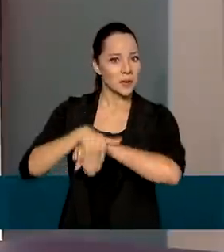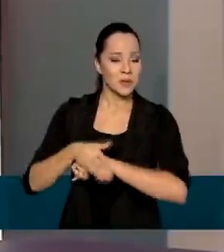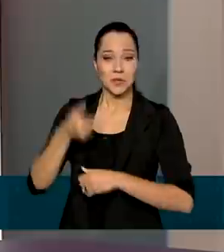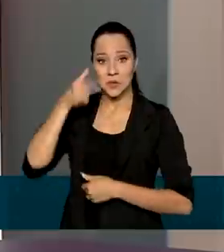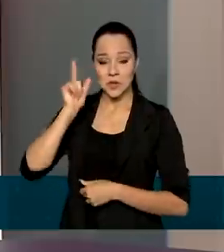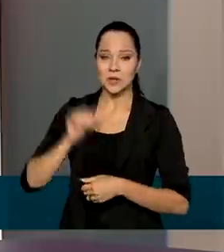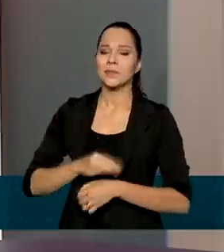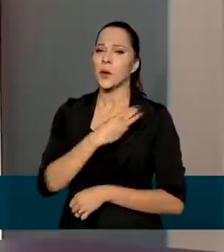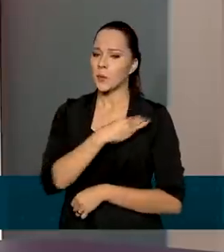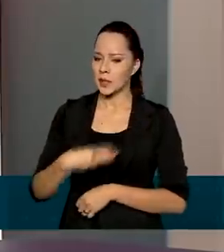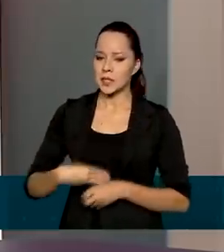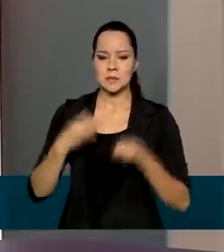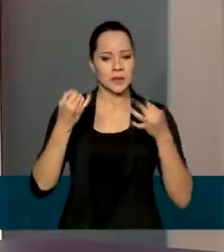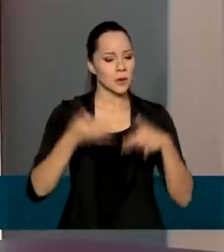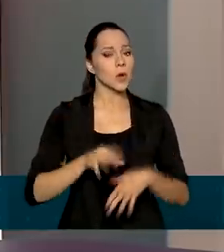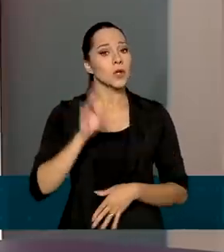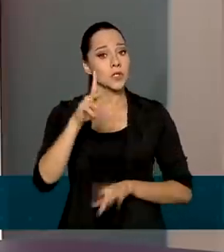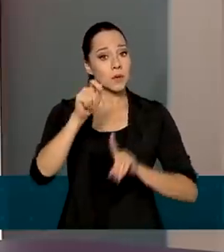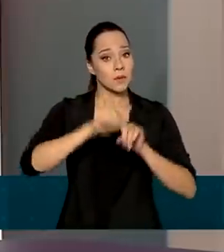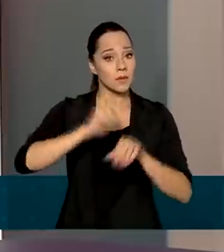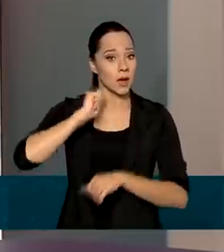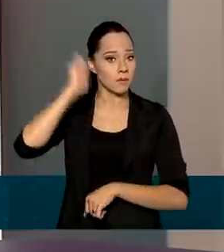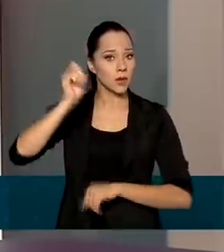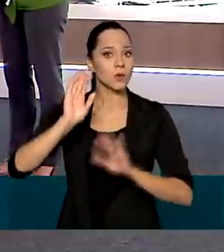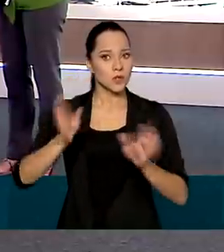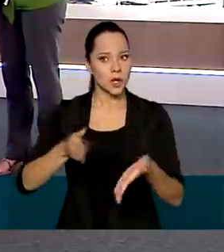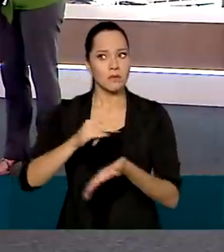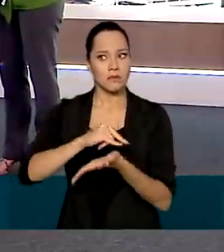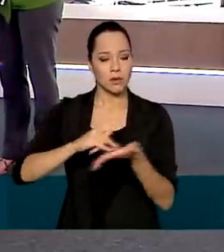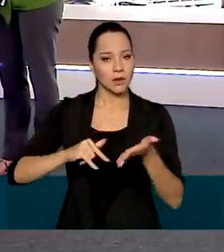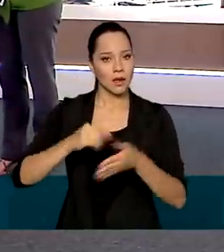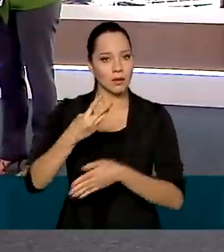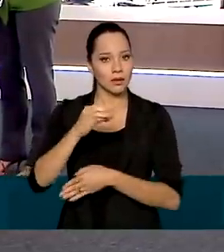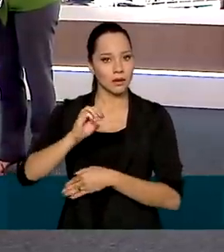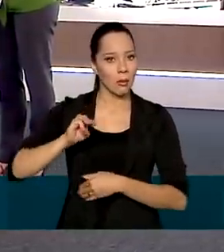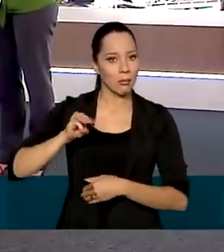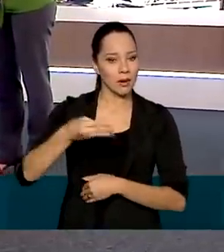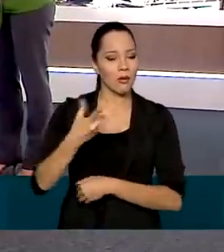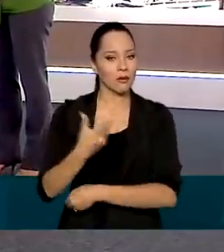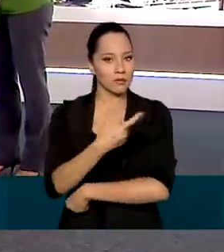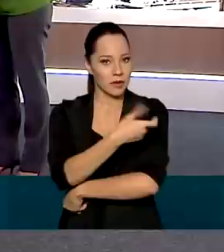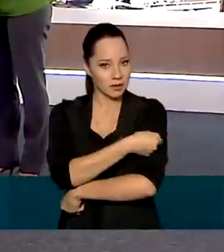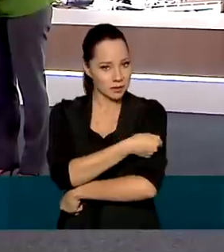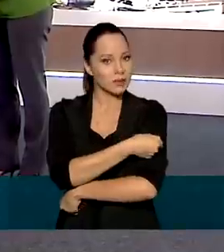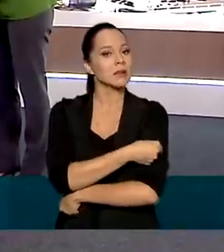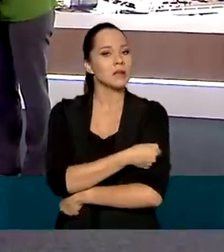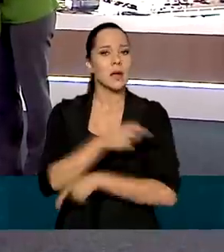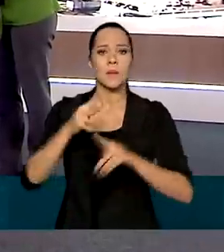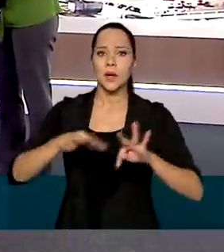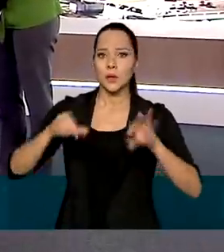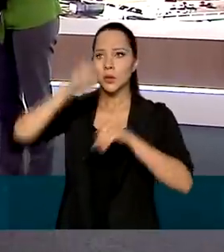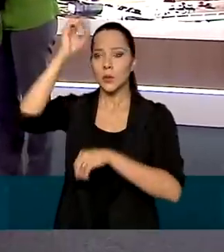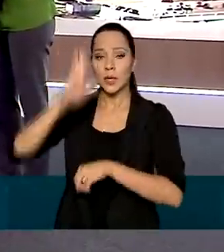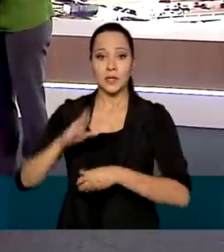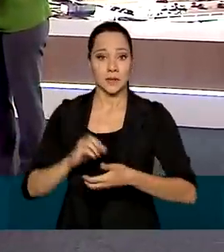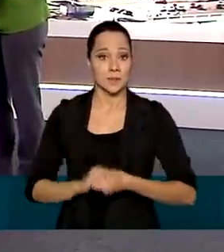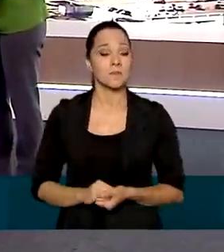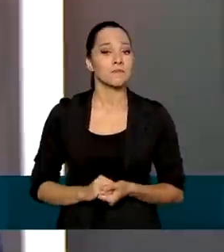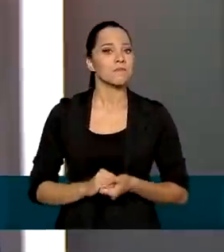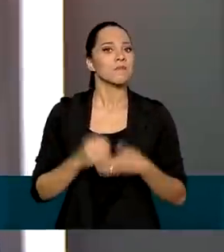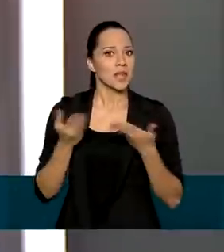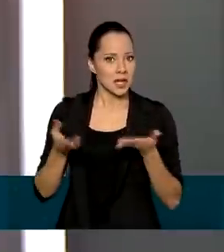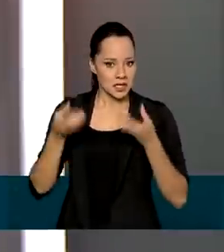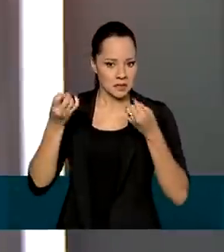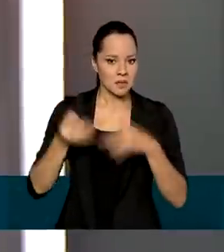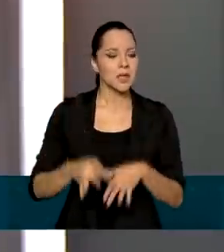O ministro afirmou que só para abril já foram contratadas 30 milhões de doses da vacina para todo o país. O que, segundo